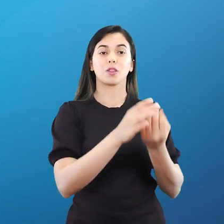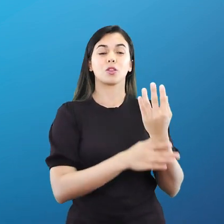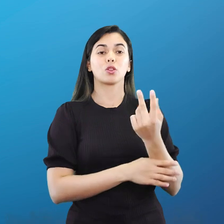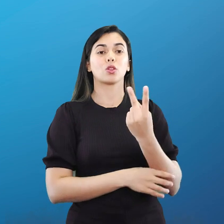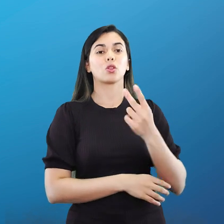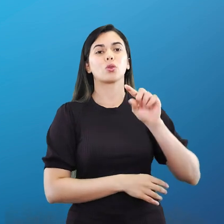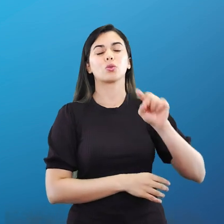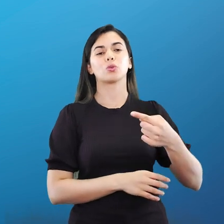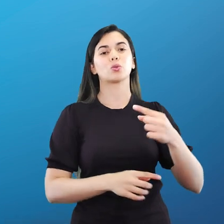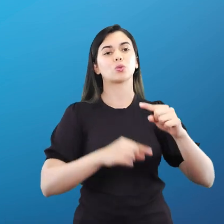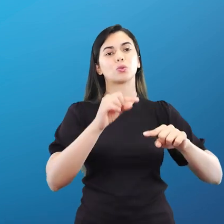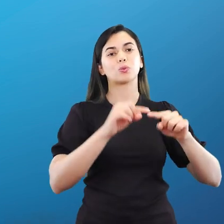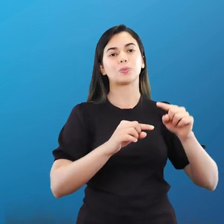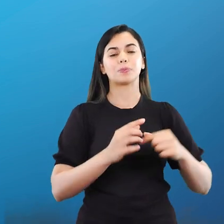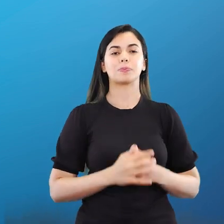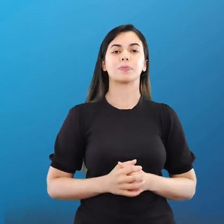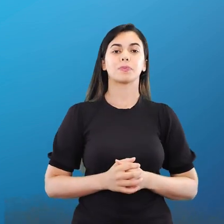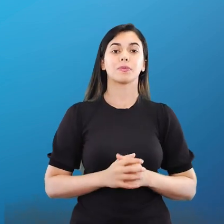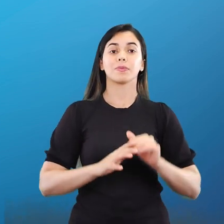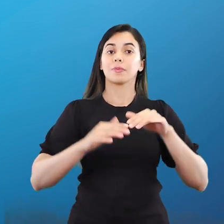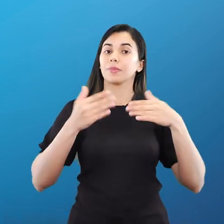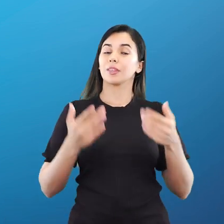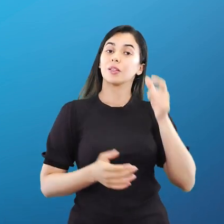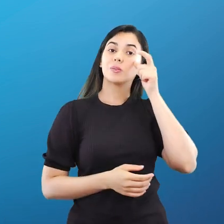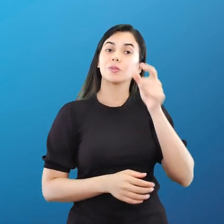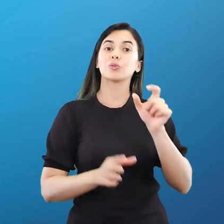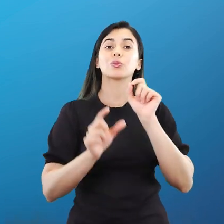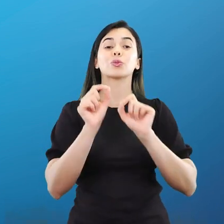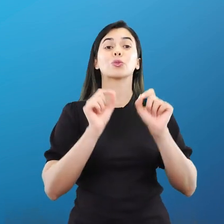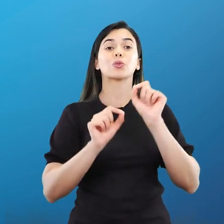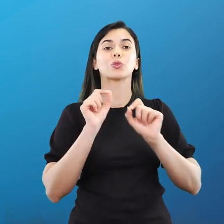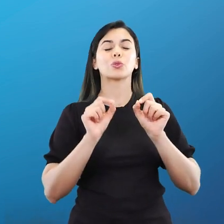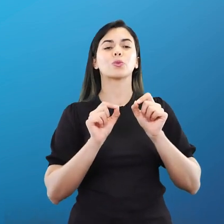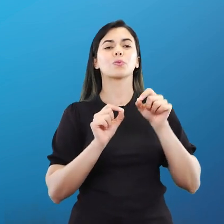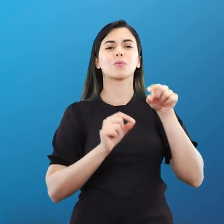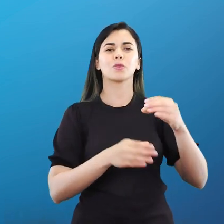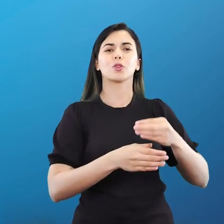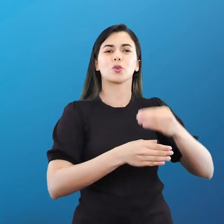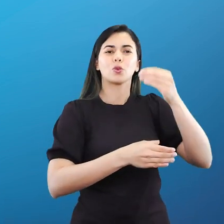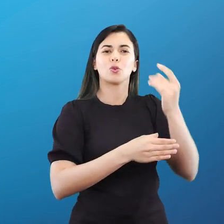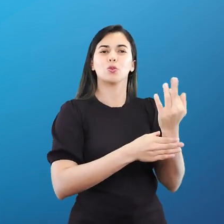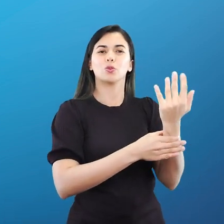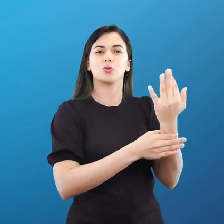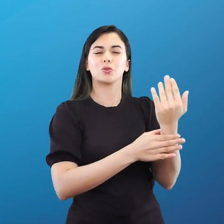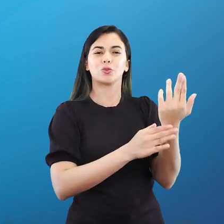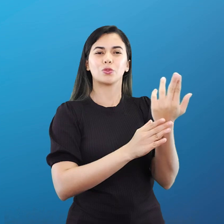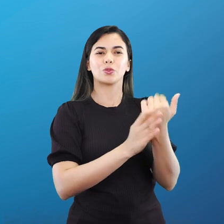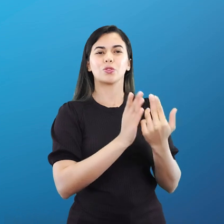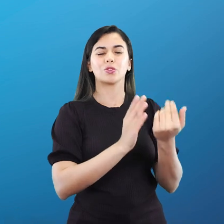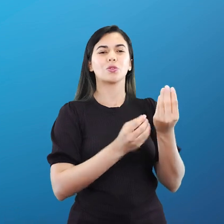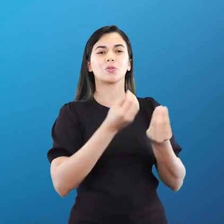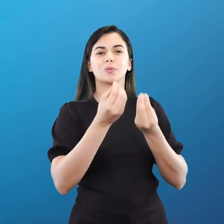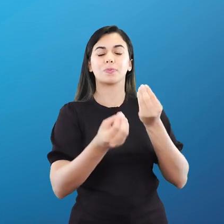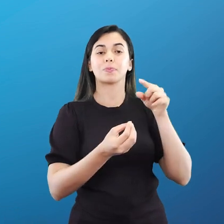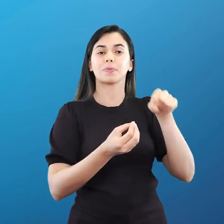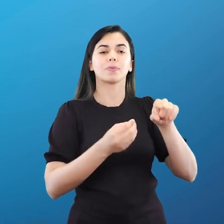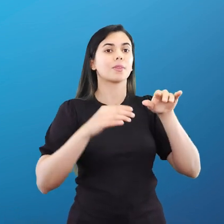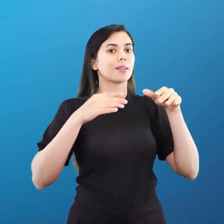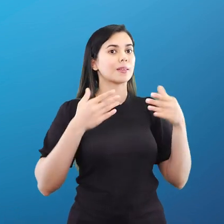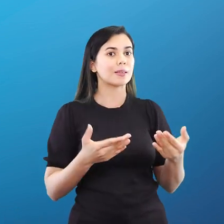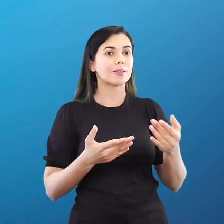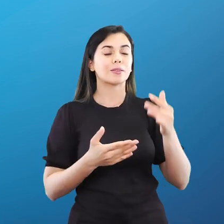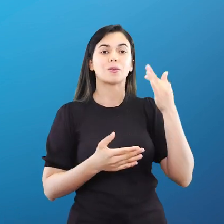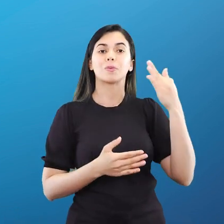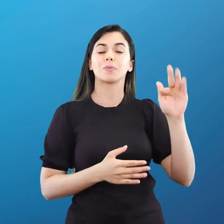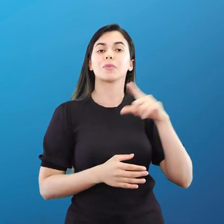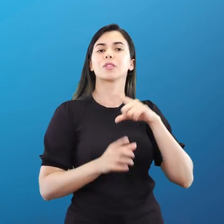mil unidades. Então, e uma coisa interessante é que ela foi desenhada de uma forma, como Paris, a França, né, a gente tem um pouco